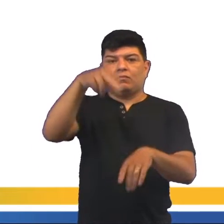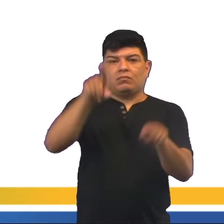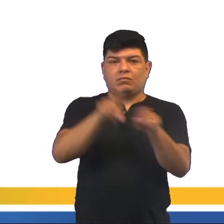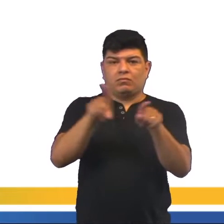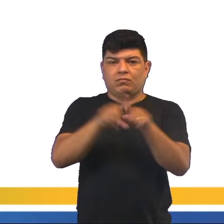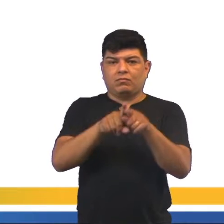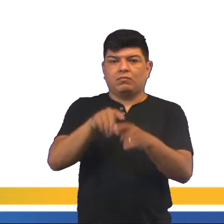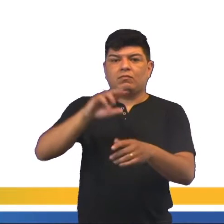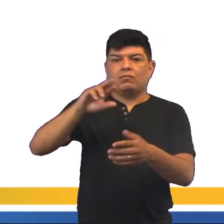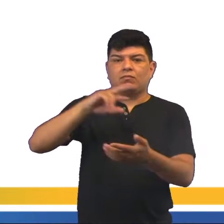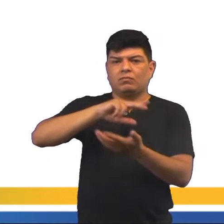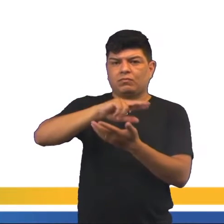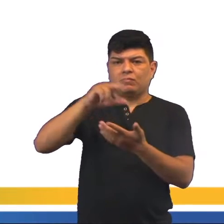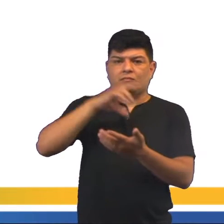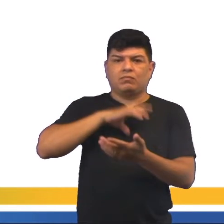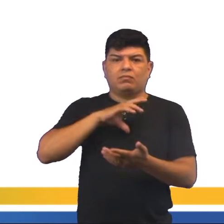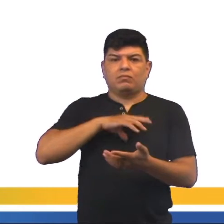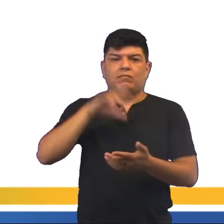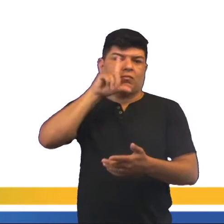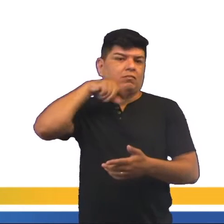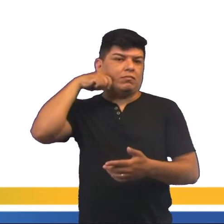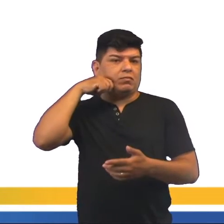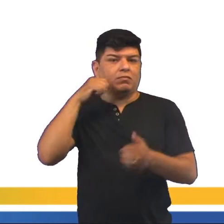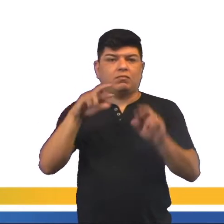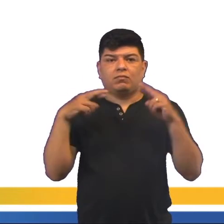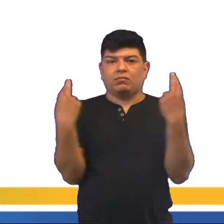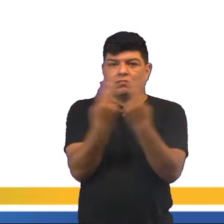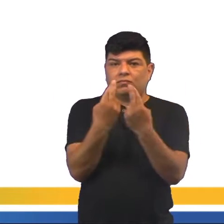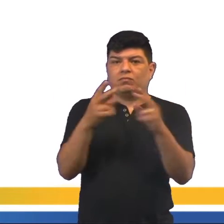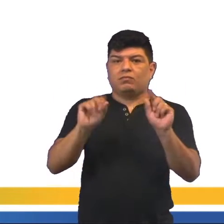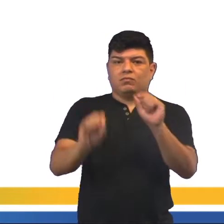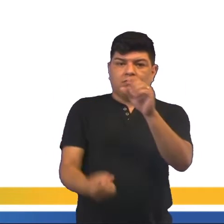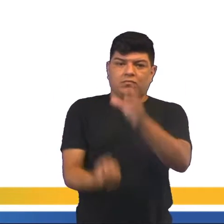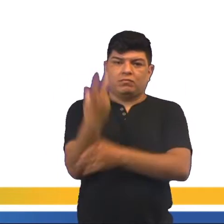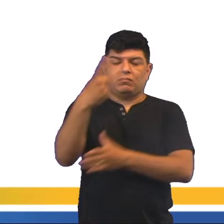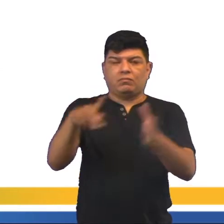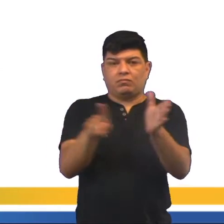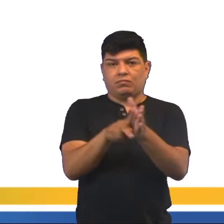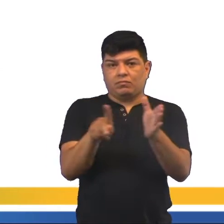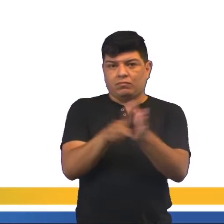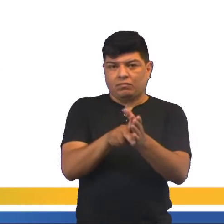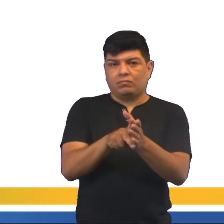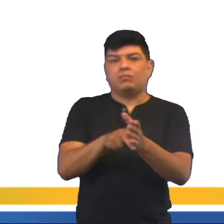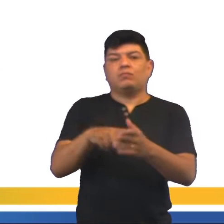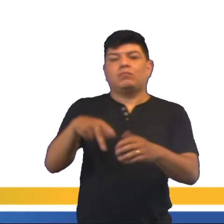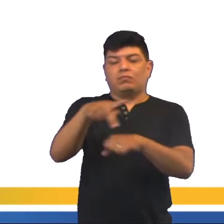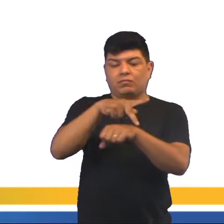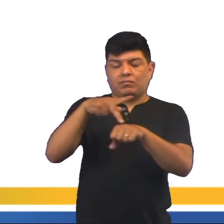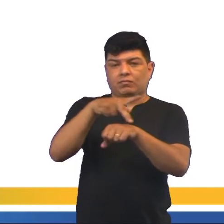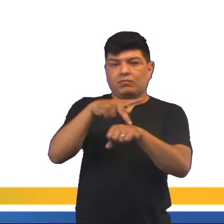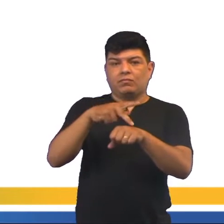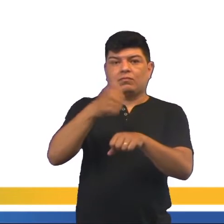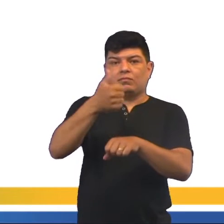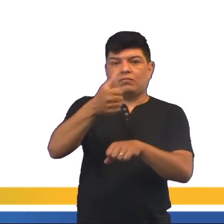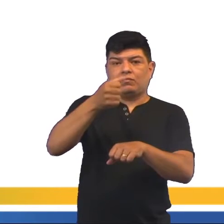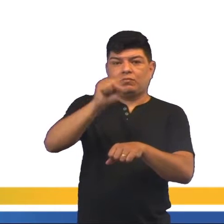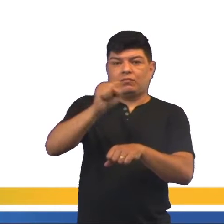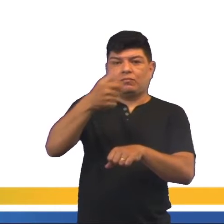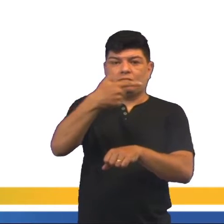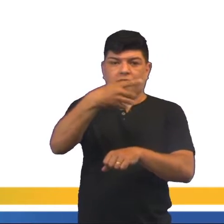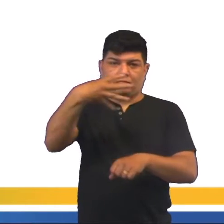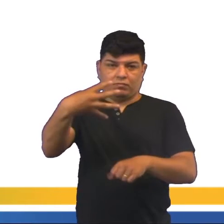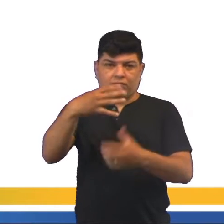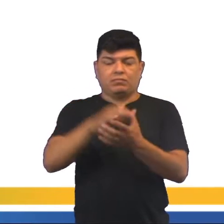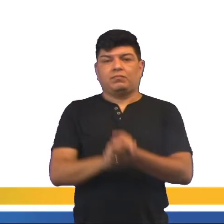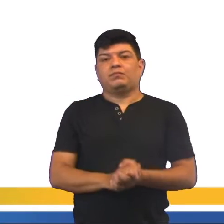Norte, Paraíba, Sergipe e Alagoas, se reúnem e fundam a confederação do Equador. Em 1824, a